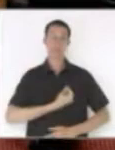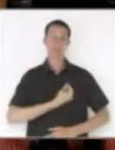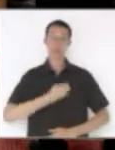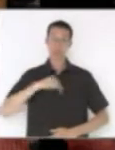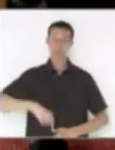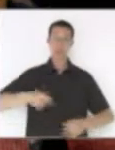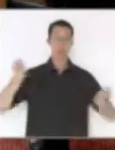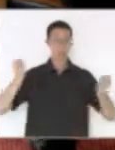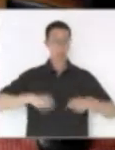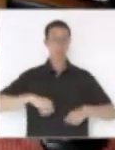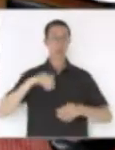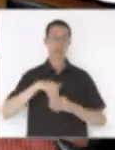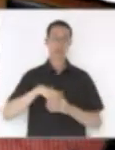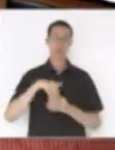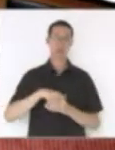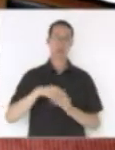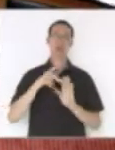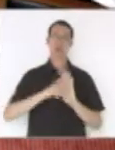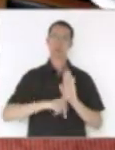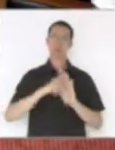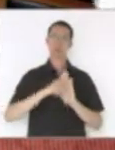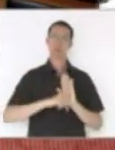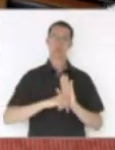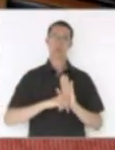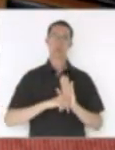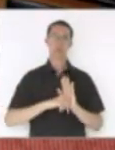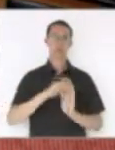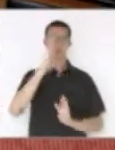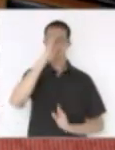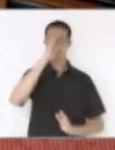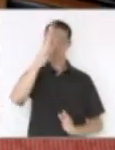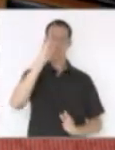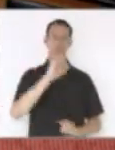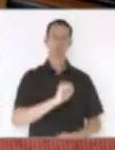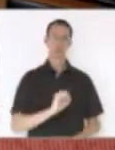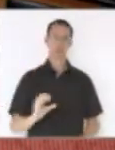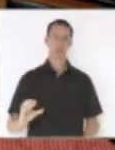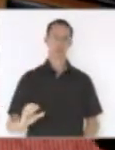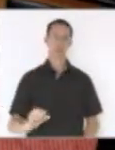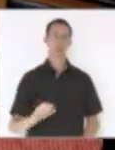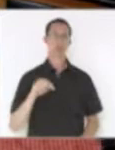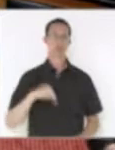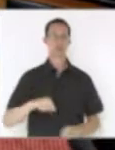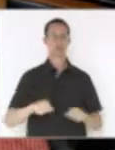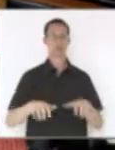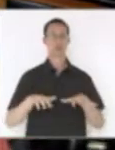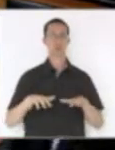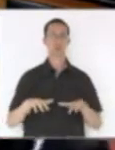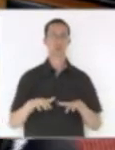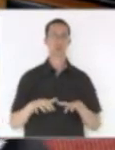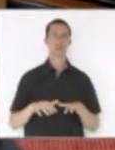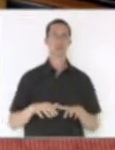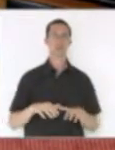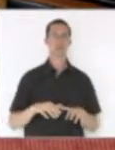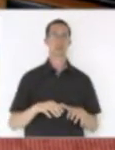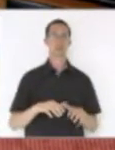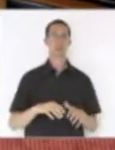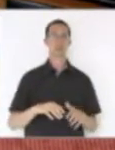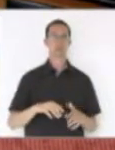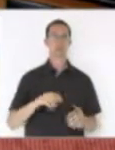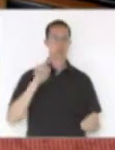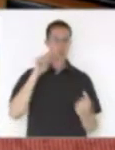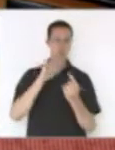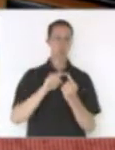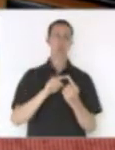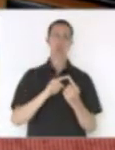voto, para votar os projetos que são fundamentais para Santa Catarina e para esse parlamento para cumprir missão. Acho que nós